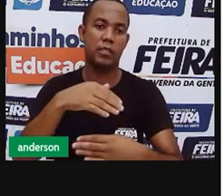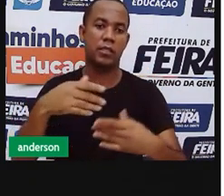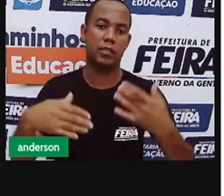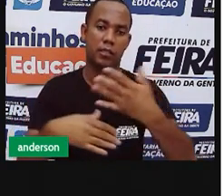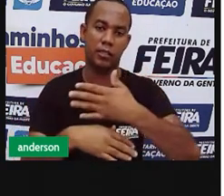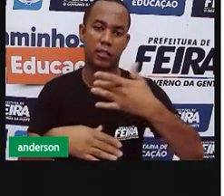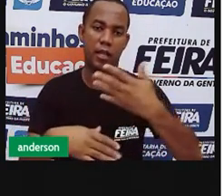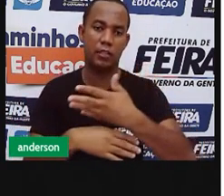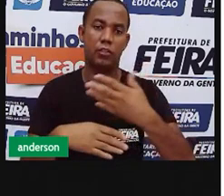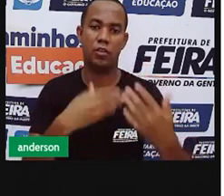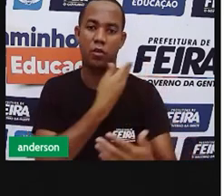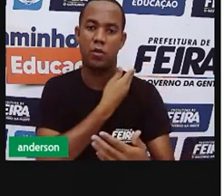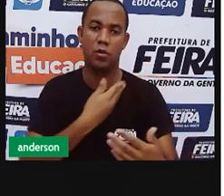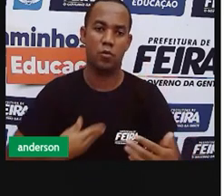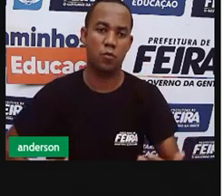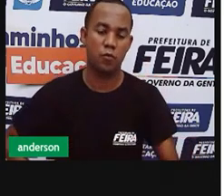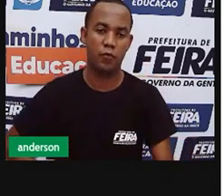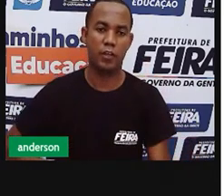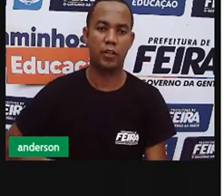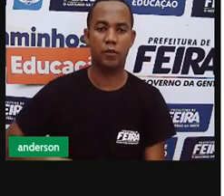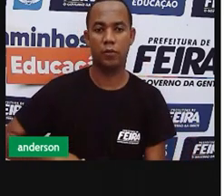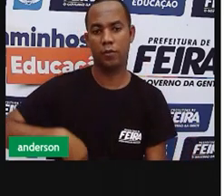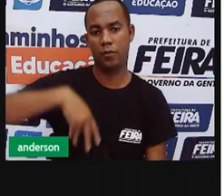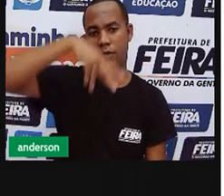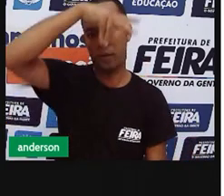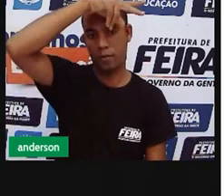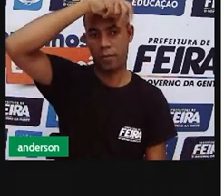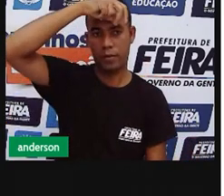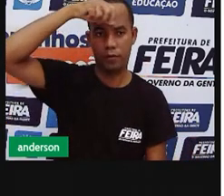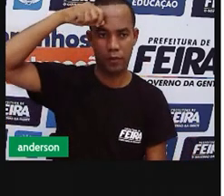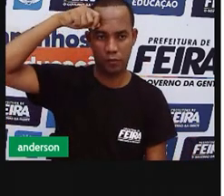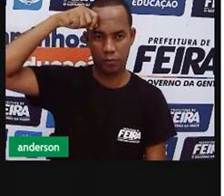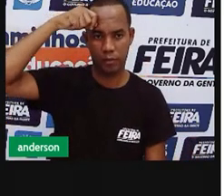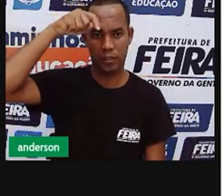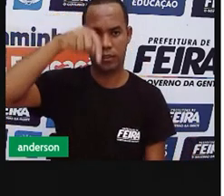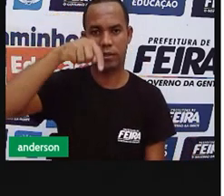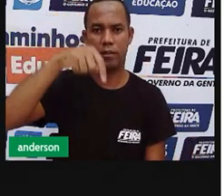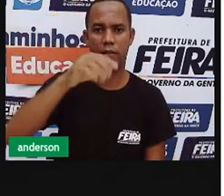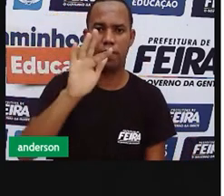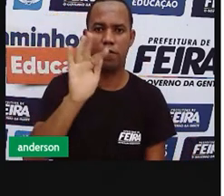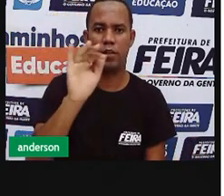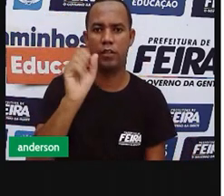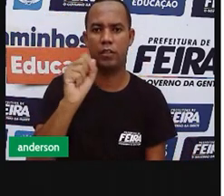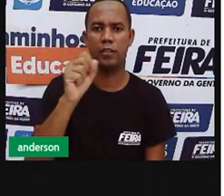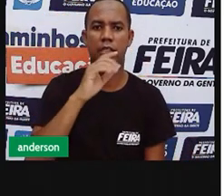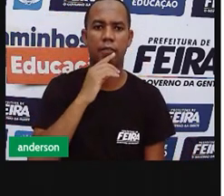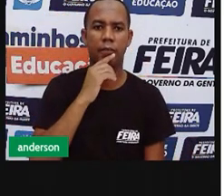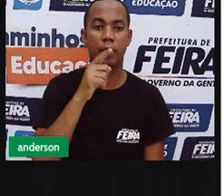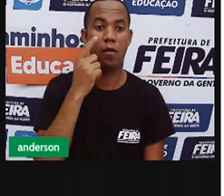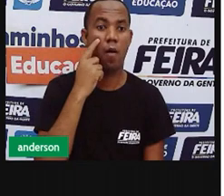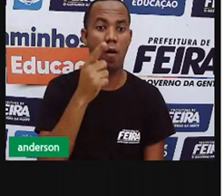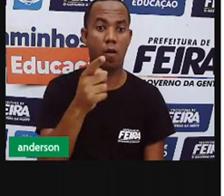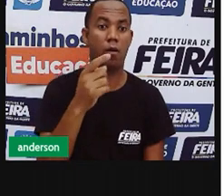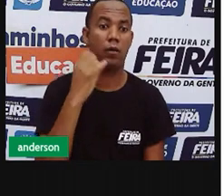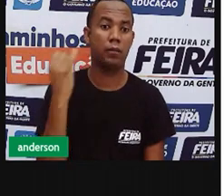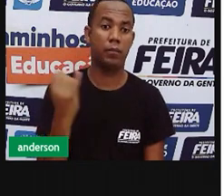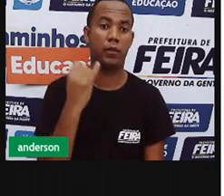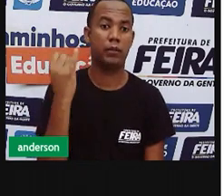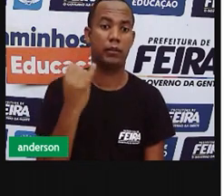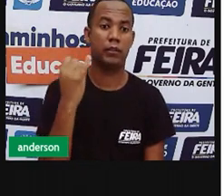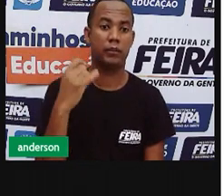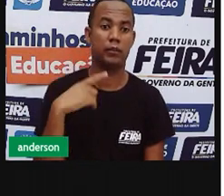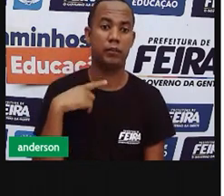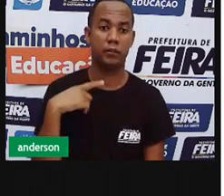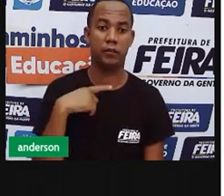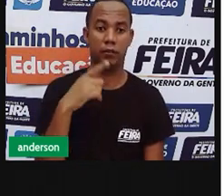Olha só, são essas plaquinhas aqui. Rua João Carneiro, Avenida Eduardo